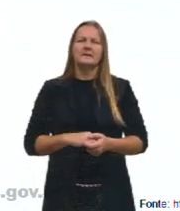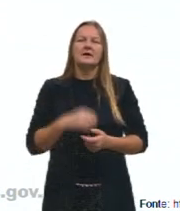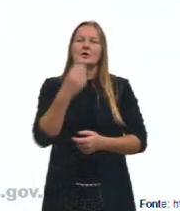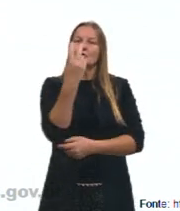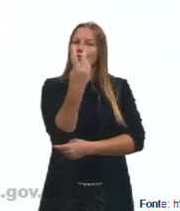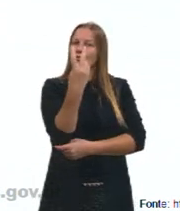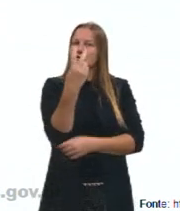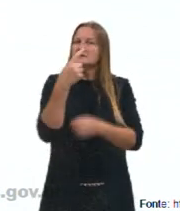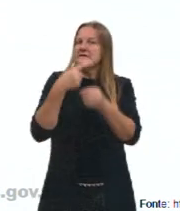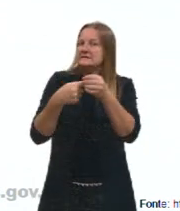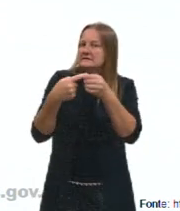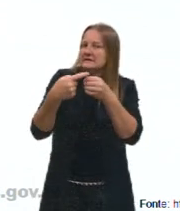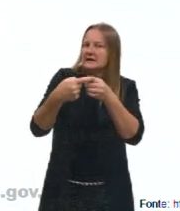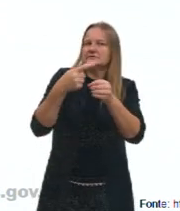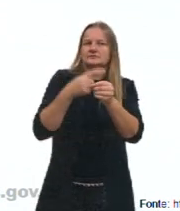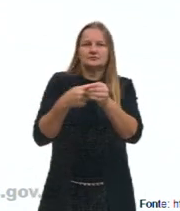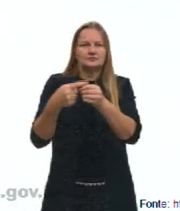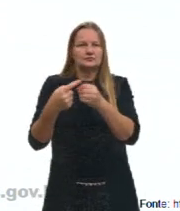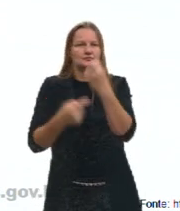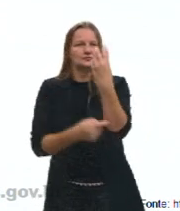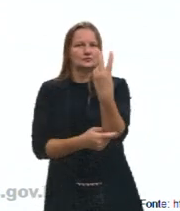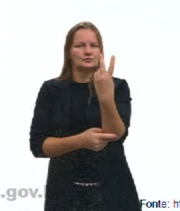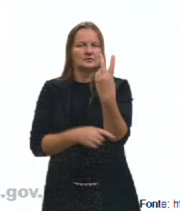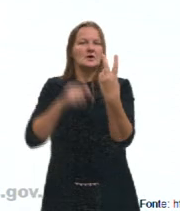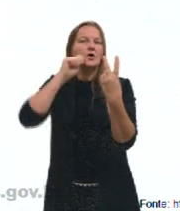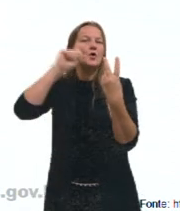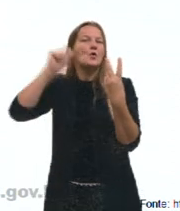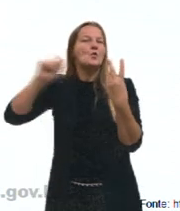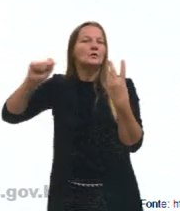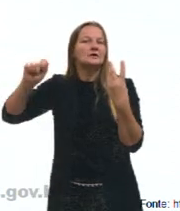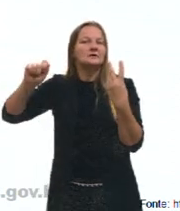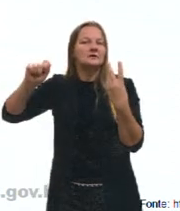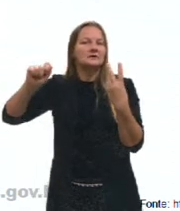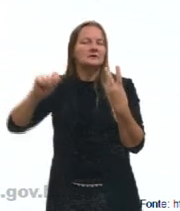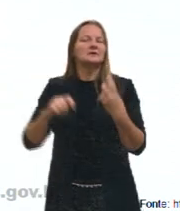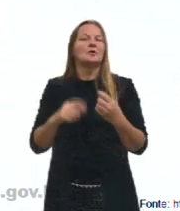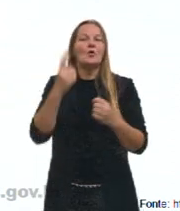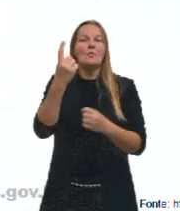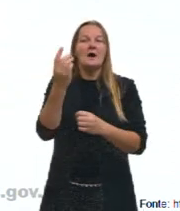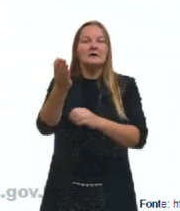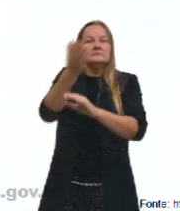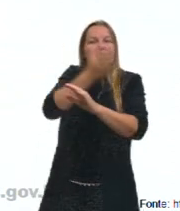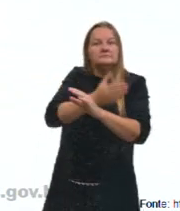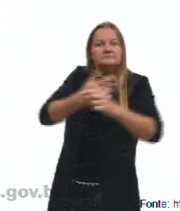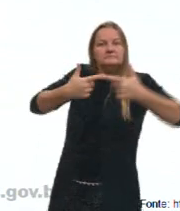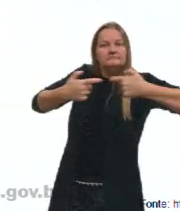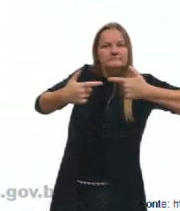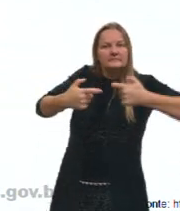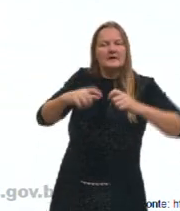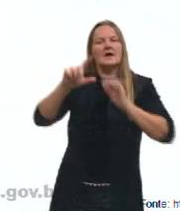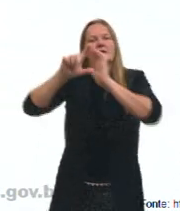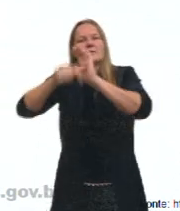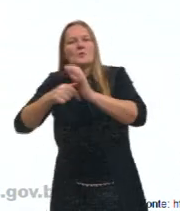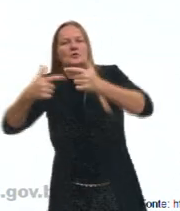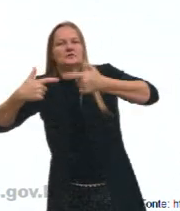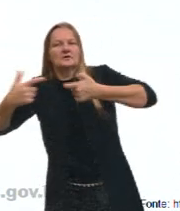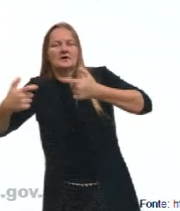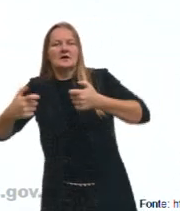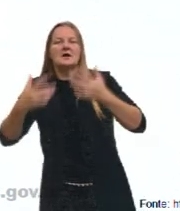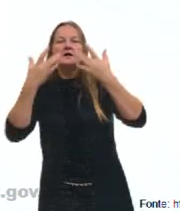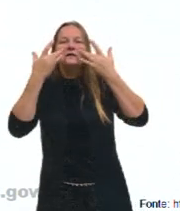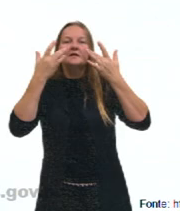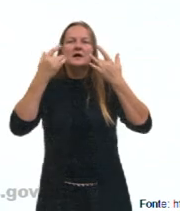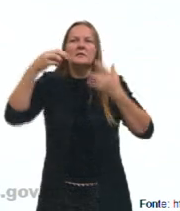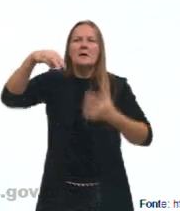cidades, né, cidades ucranianas sendo devastadas. Então, um antes e um depois da guerra, tá, gurizada? Um é o Teatro de